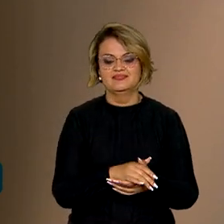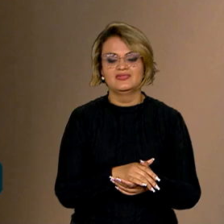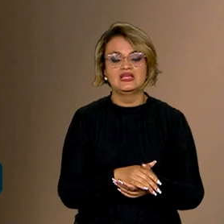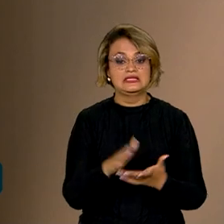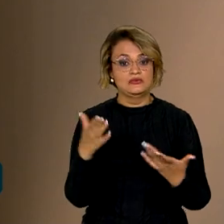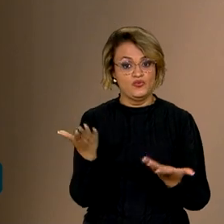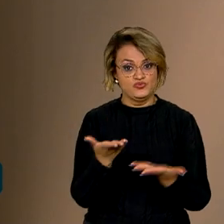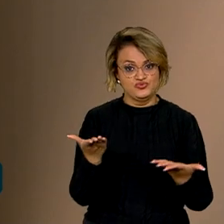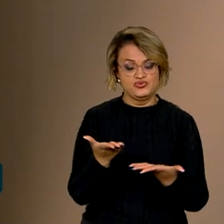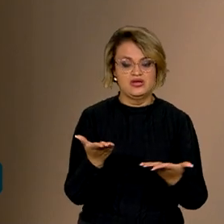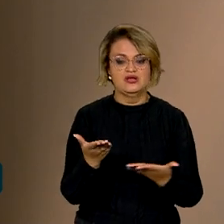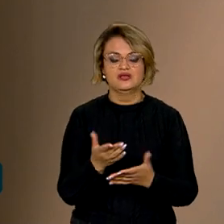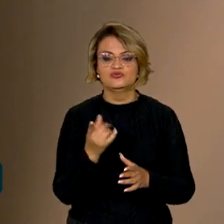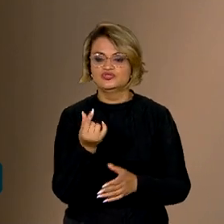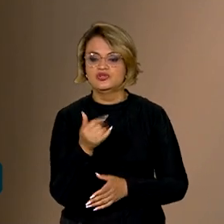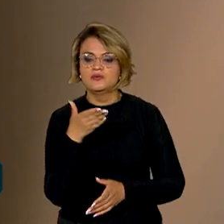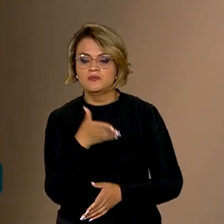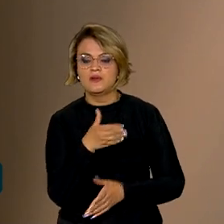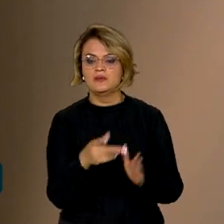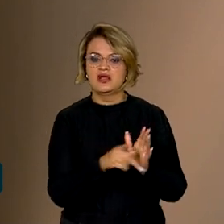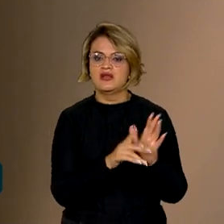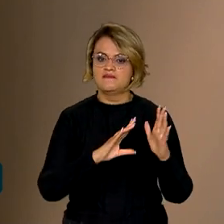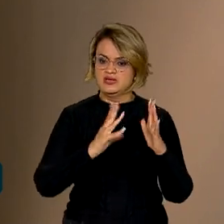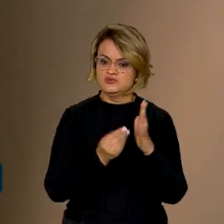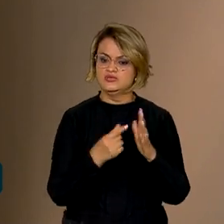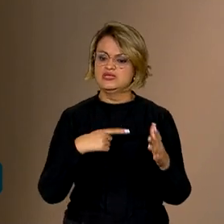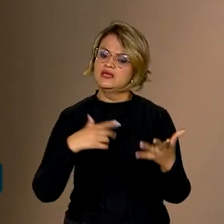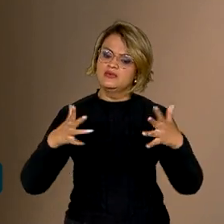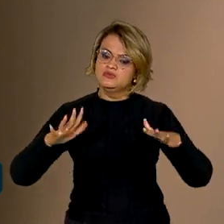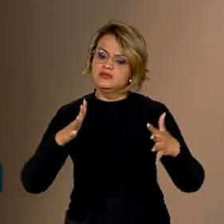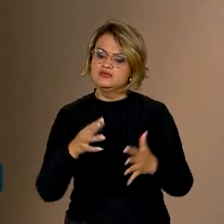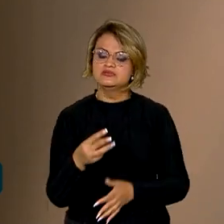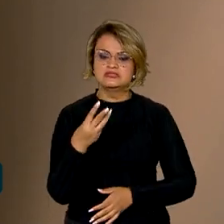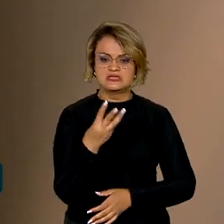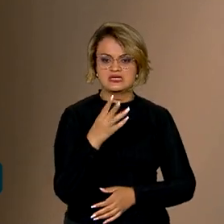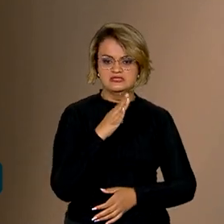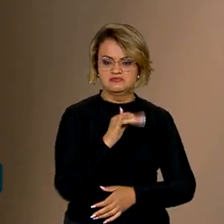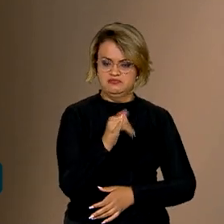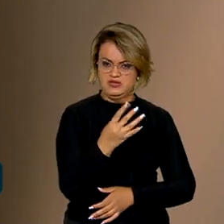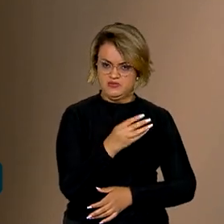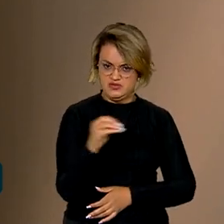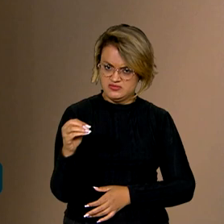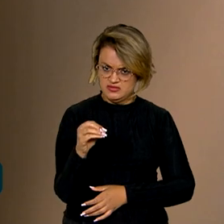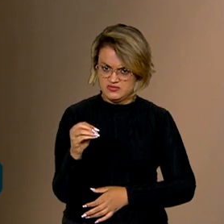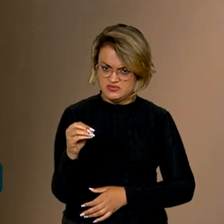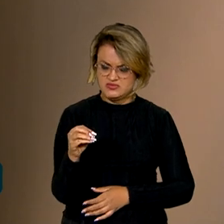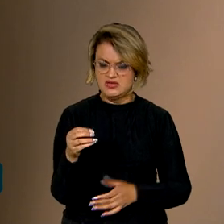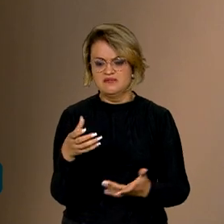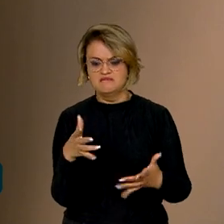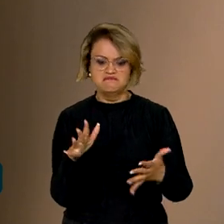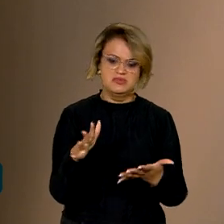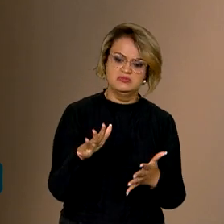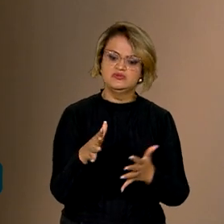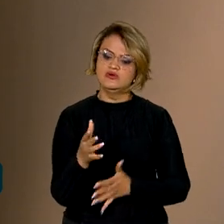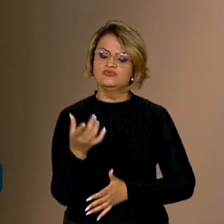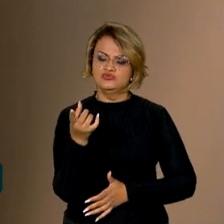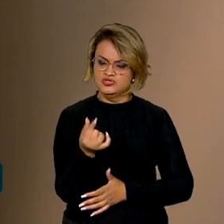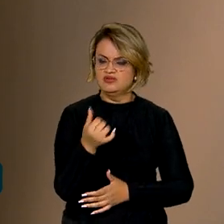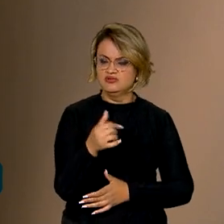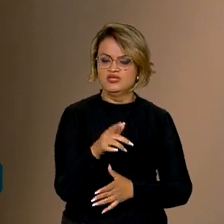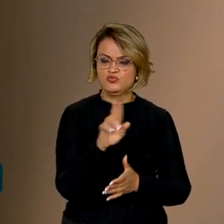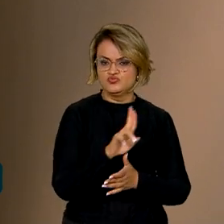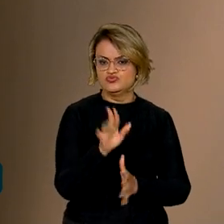Então, hoje, no fundo Amazônia, nós temos em torno de 3 bilhões e 400, uma parte desses recursos já foram